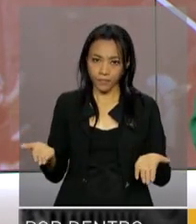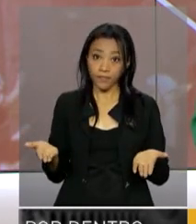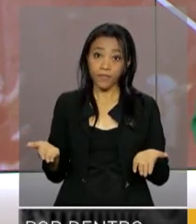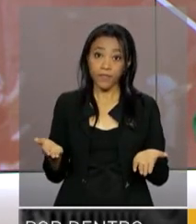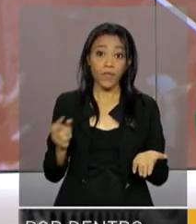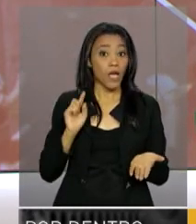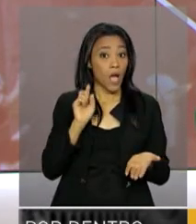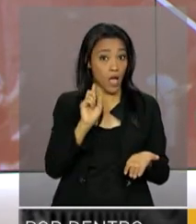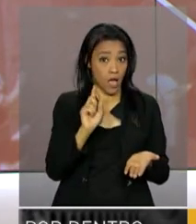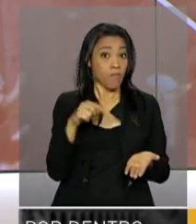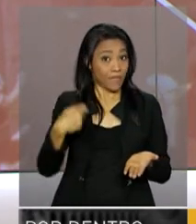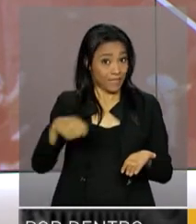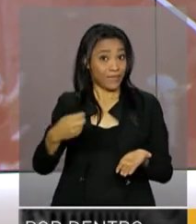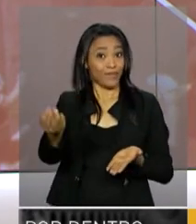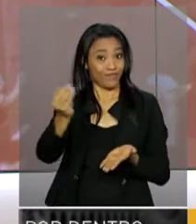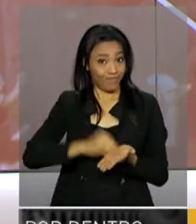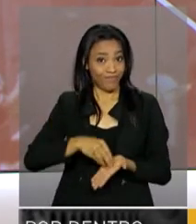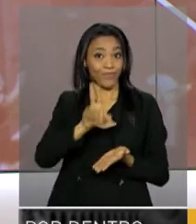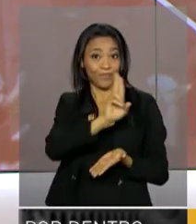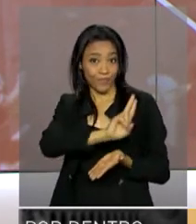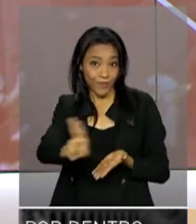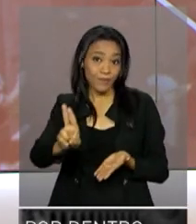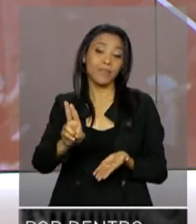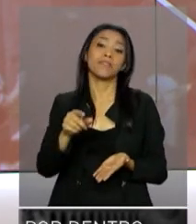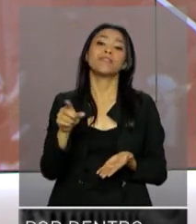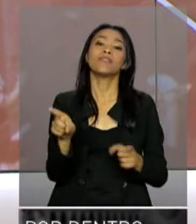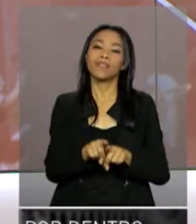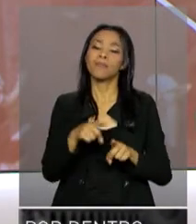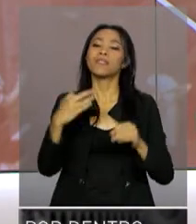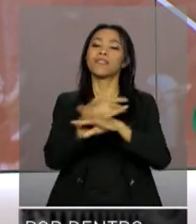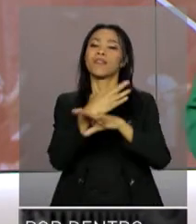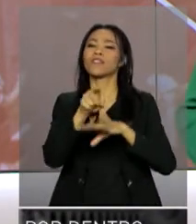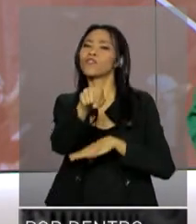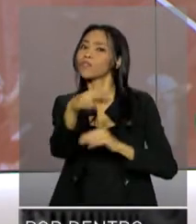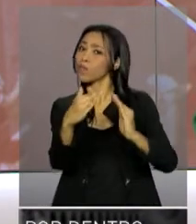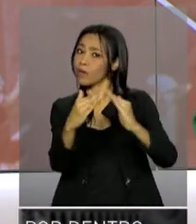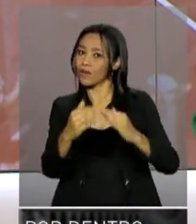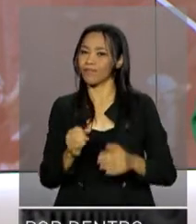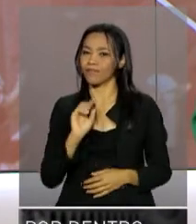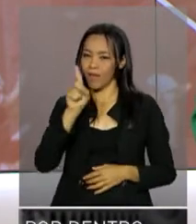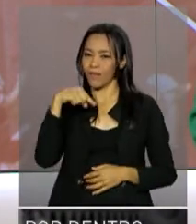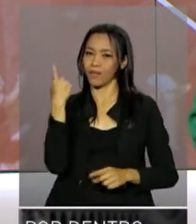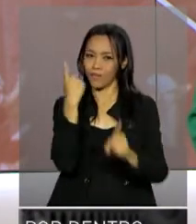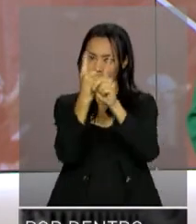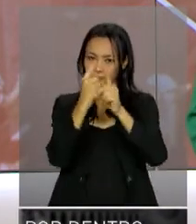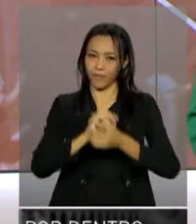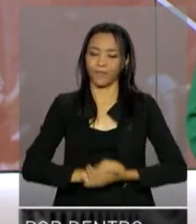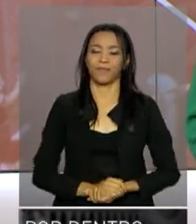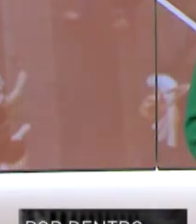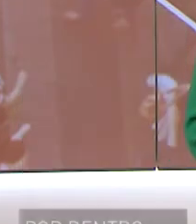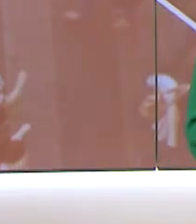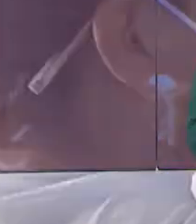.br. É preciso que você informe o seu nome e a cidade onde mora. Até a próxima!